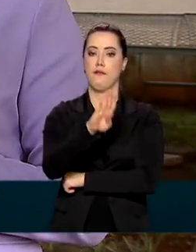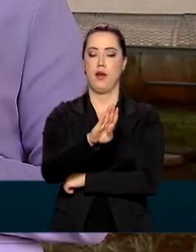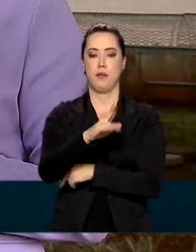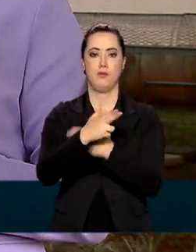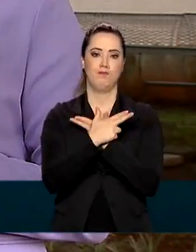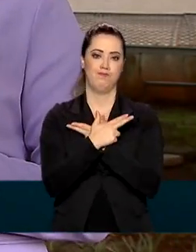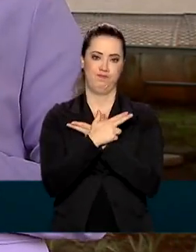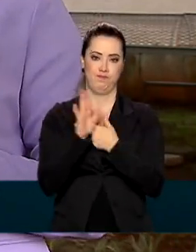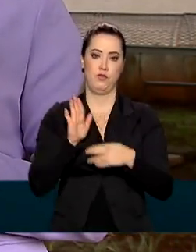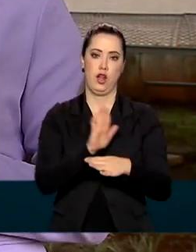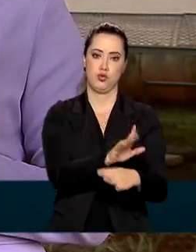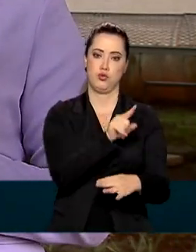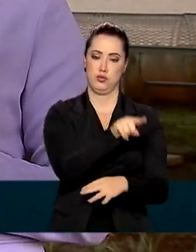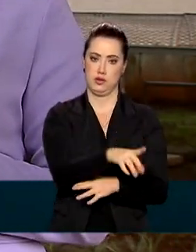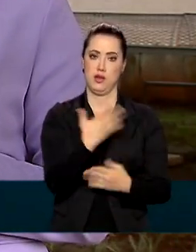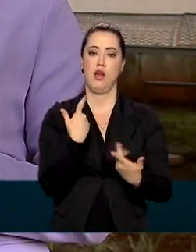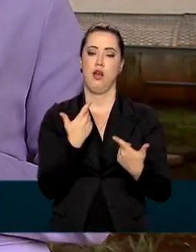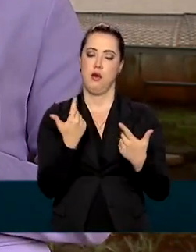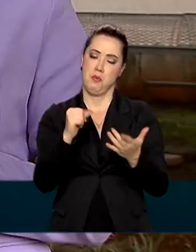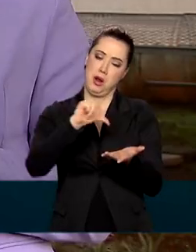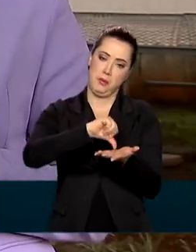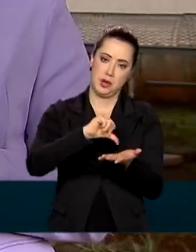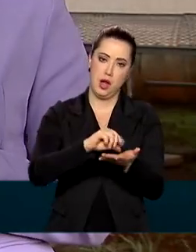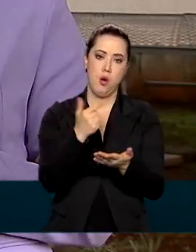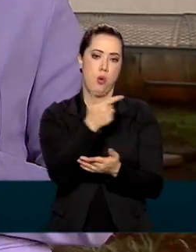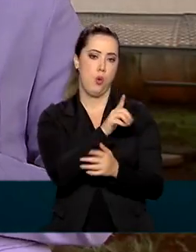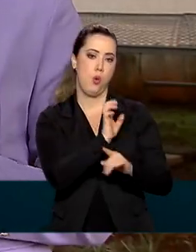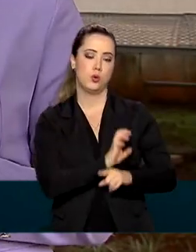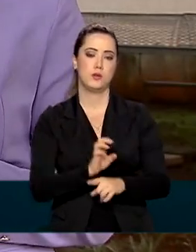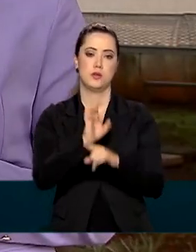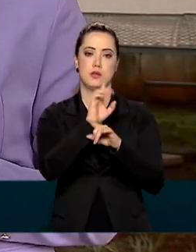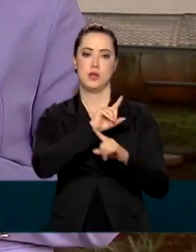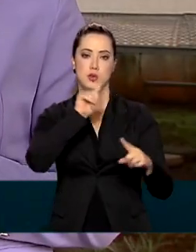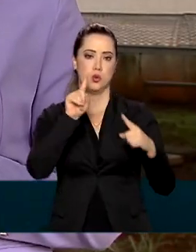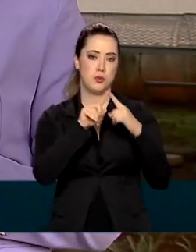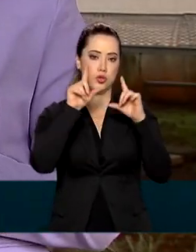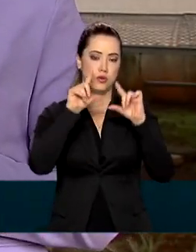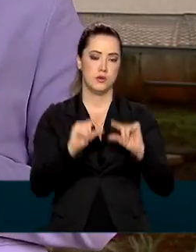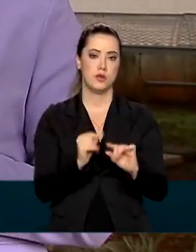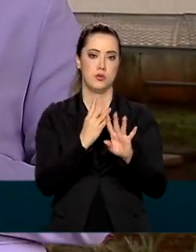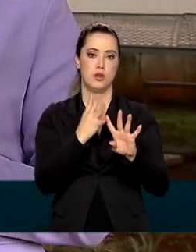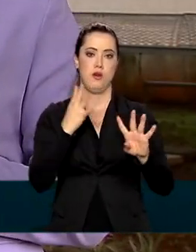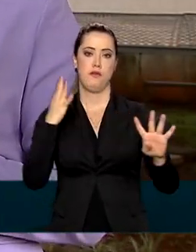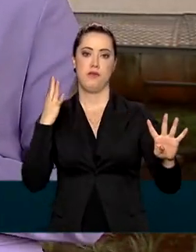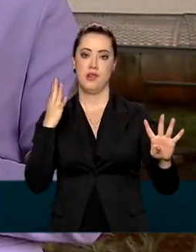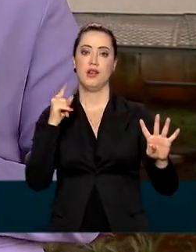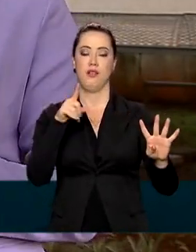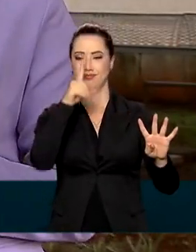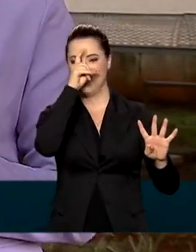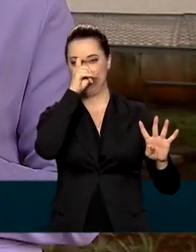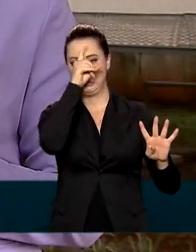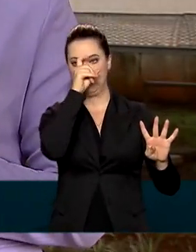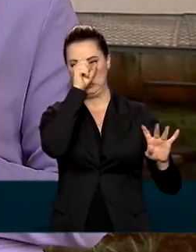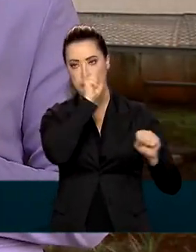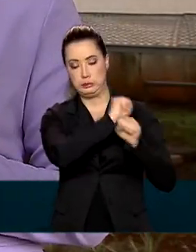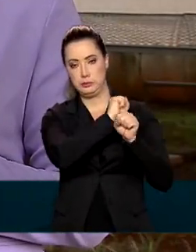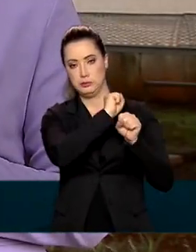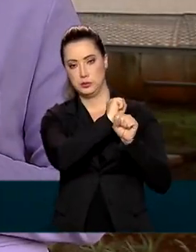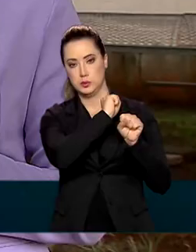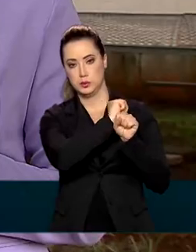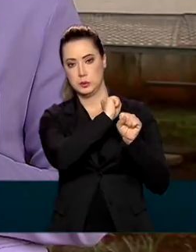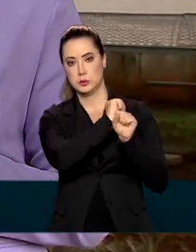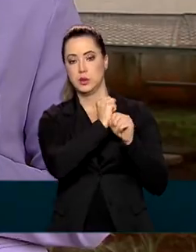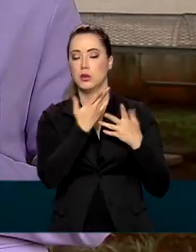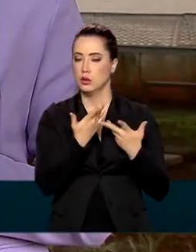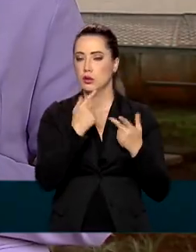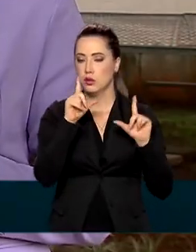para os estados mais próximos. A meta é reduzir a fila de espera de pacientes em hospitais da rede estadual. O